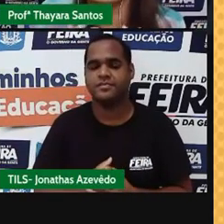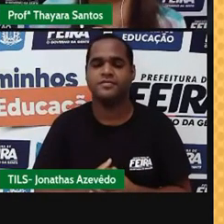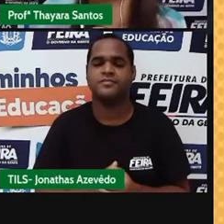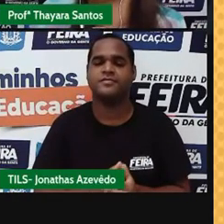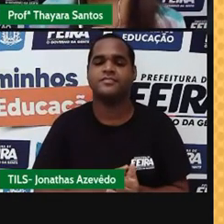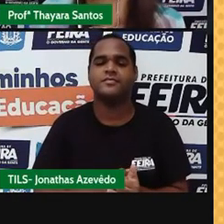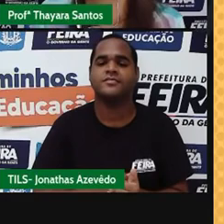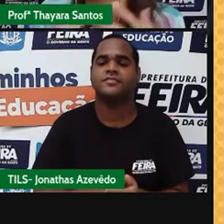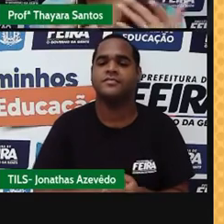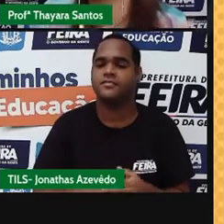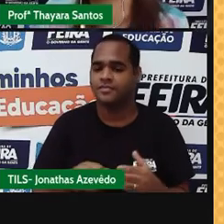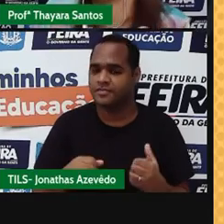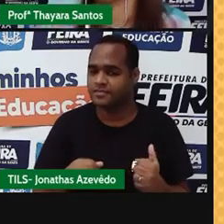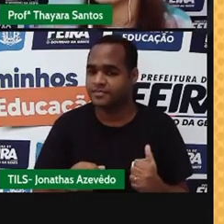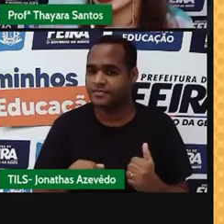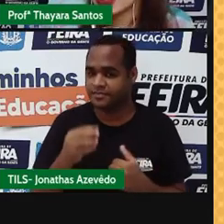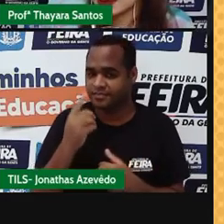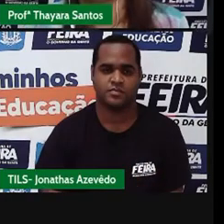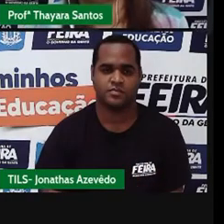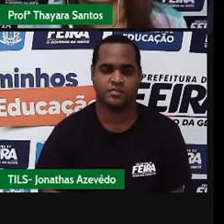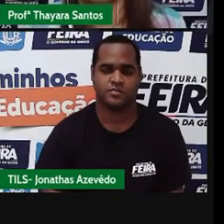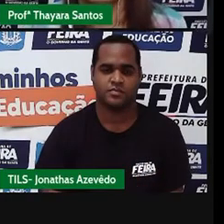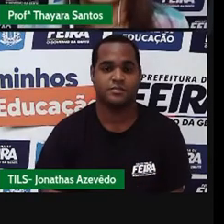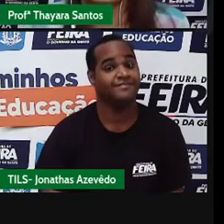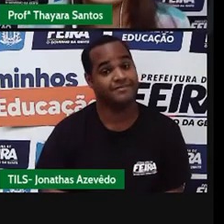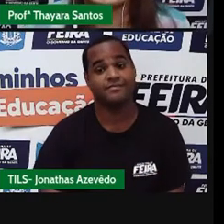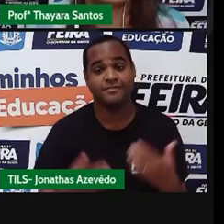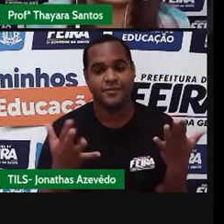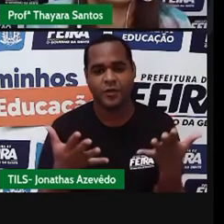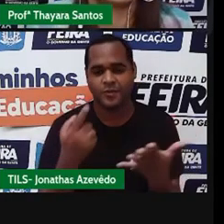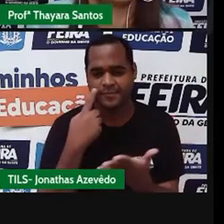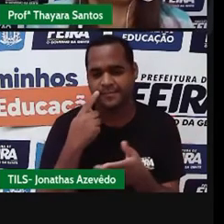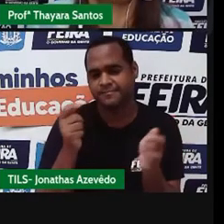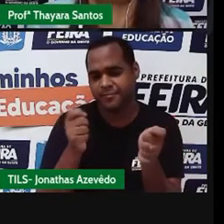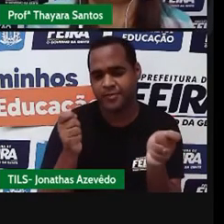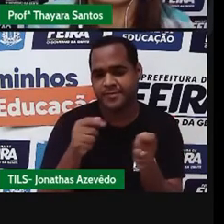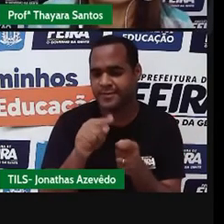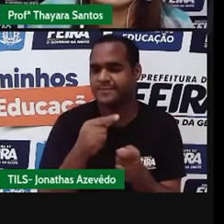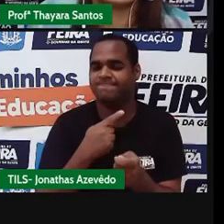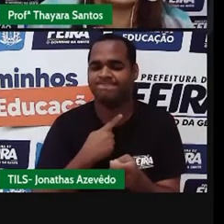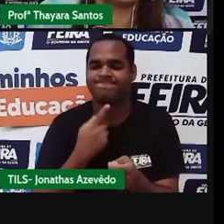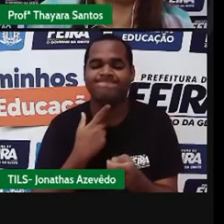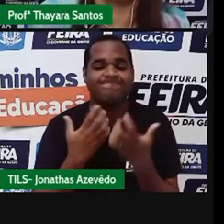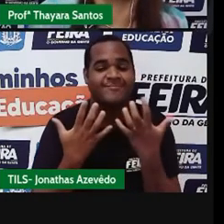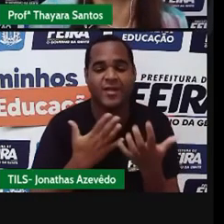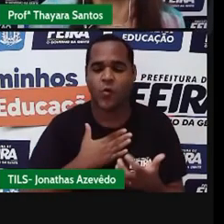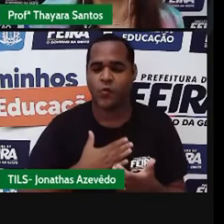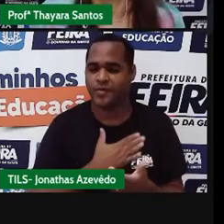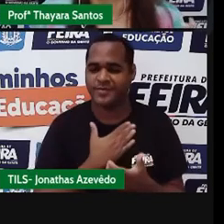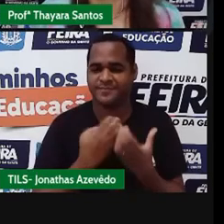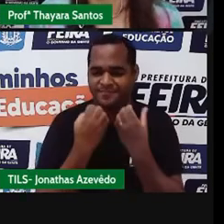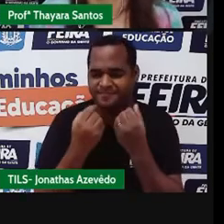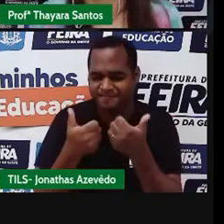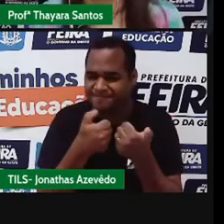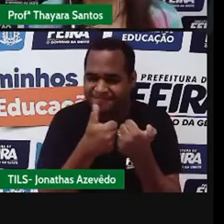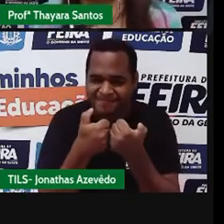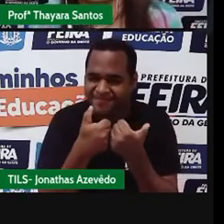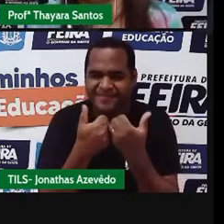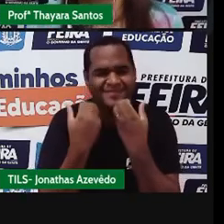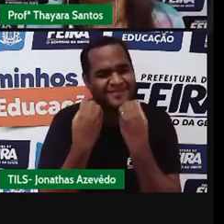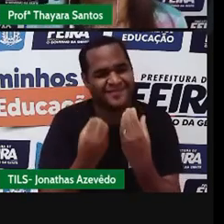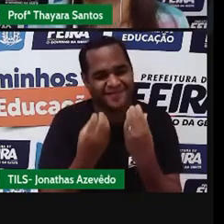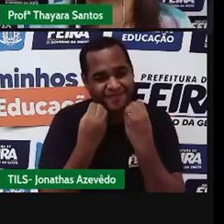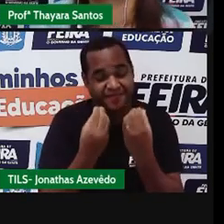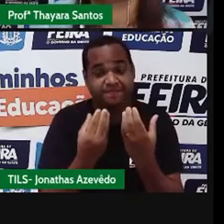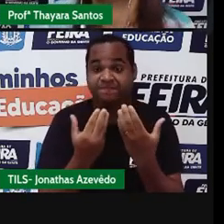caso, a gente tem uma mistura heterogênea. E agora, eu sei que é a hora que vocês mais gostam do outro lado, que é a hora dos nossos joguinhos